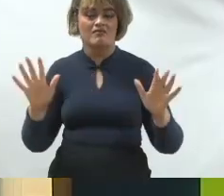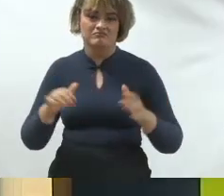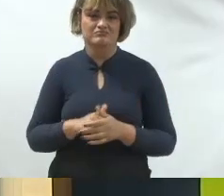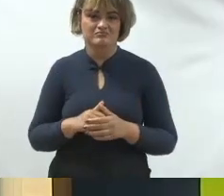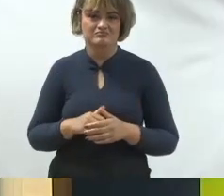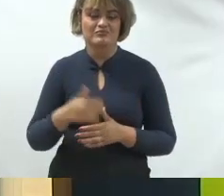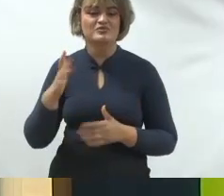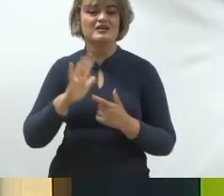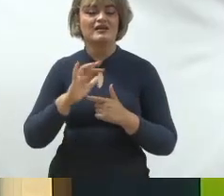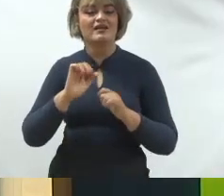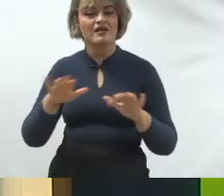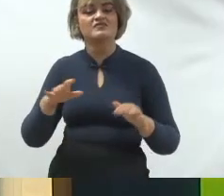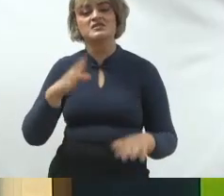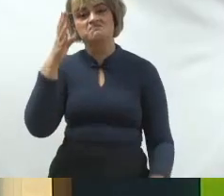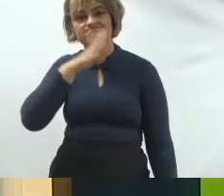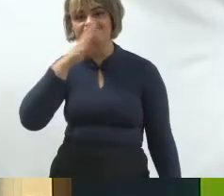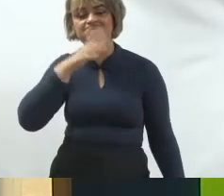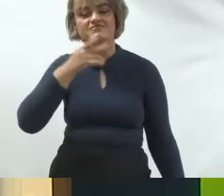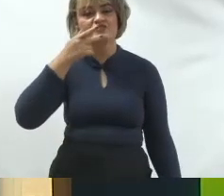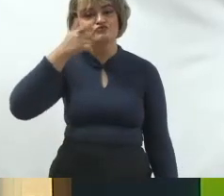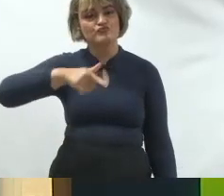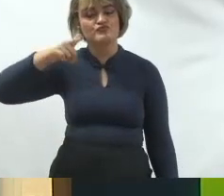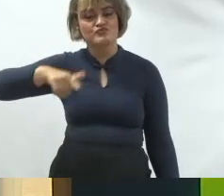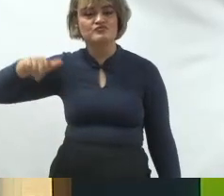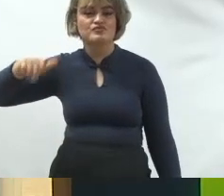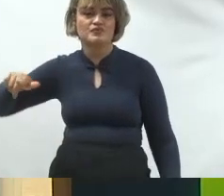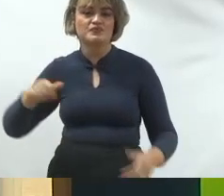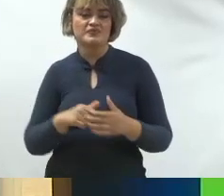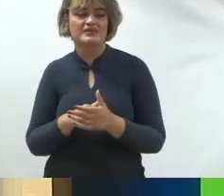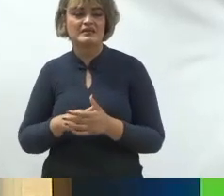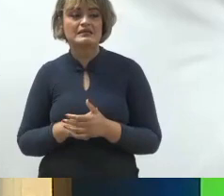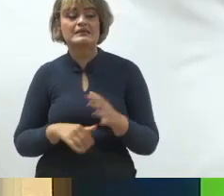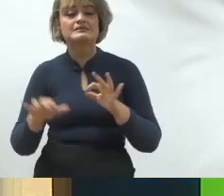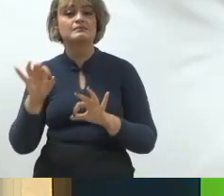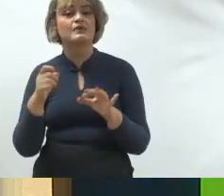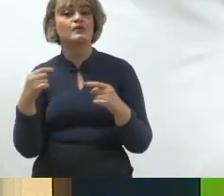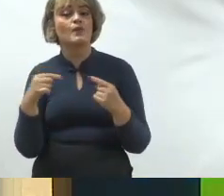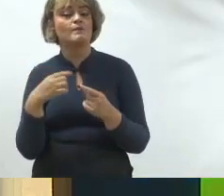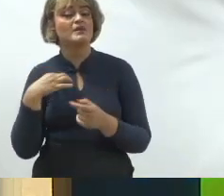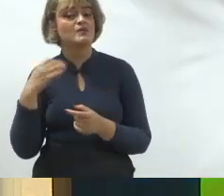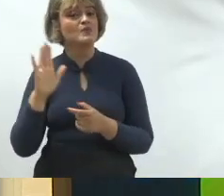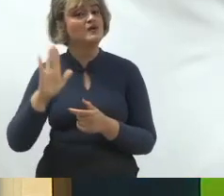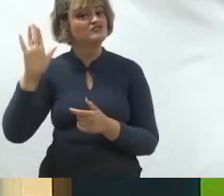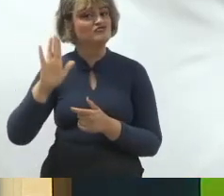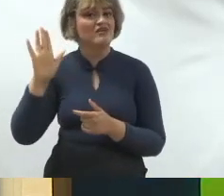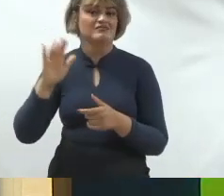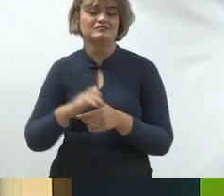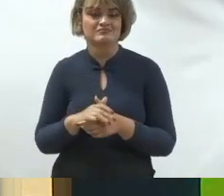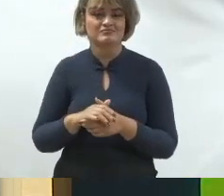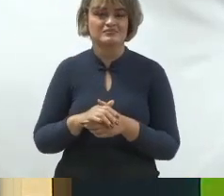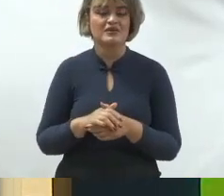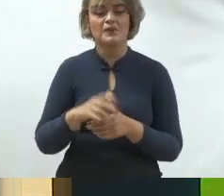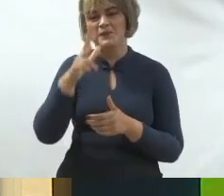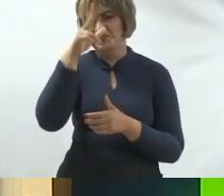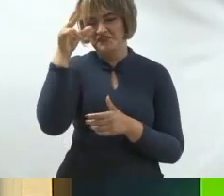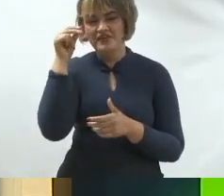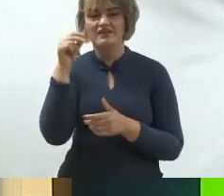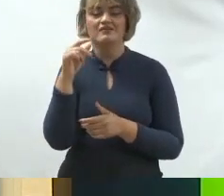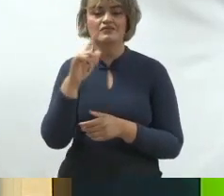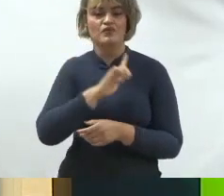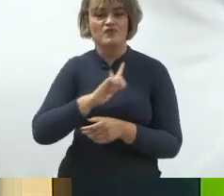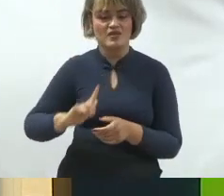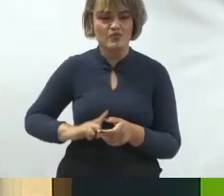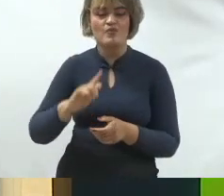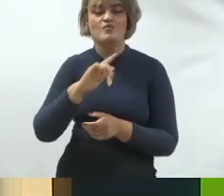registrado a sua persistência e repetição. E plano de governo serve não só para os candidatos que vão assim, executivos, prefeito, governador,